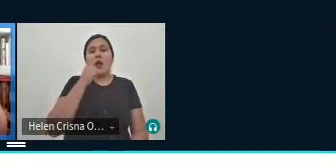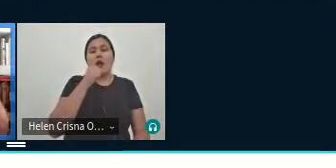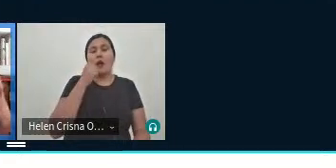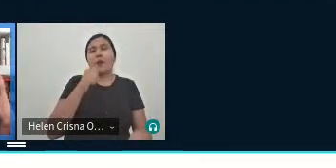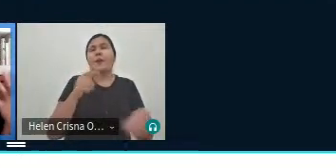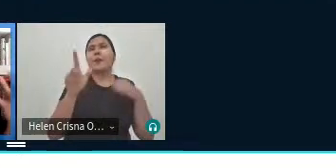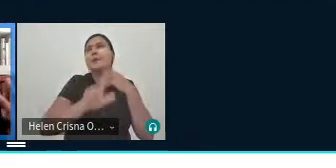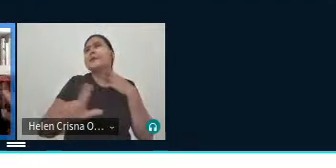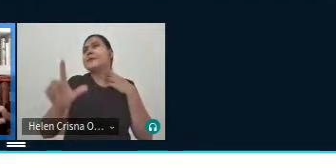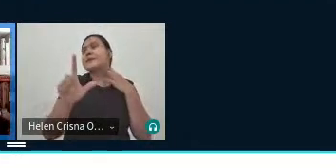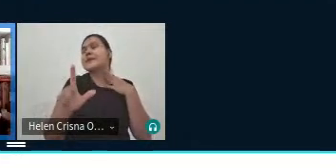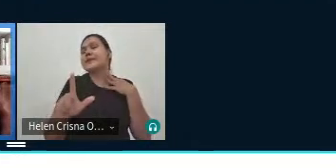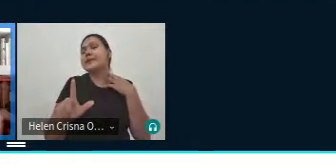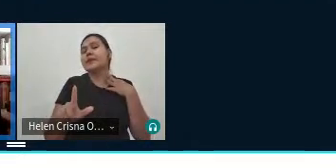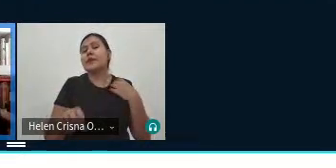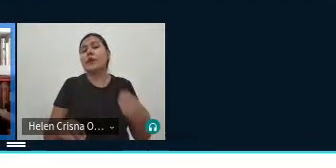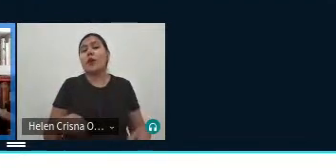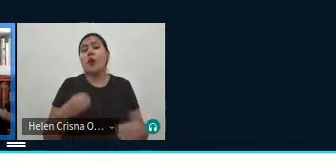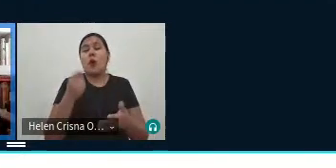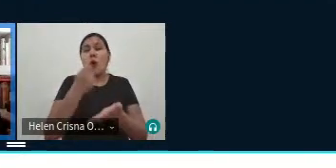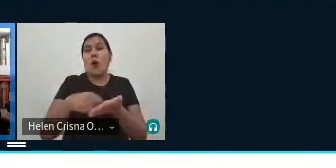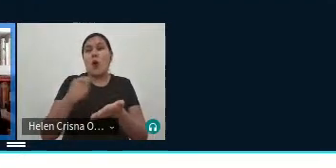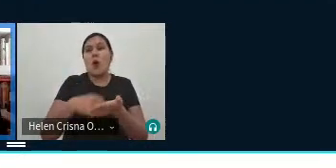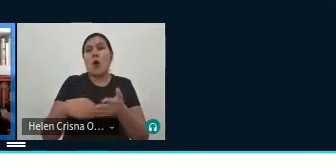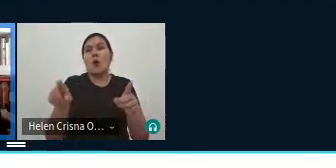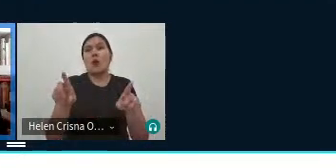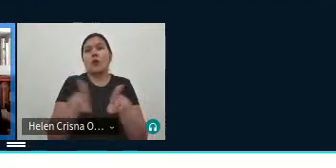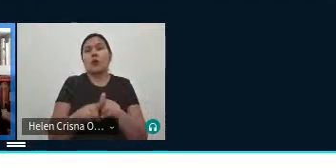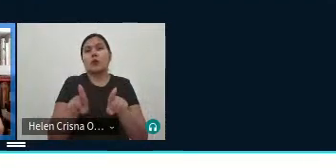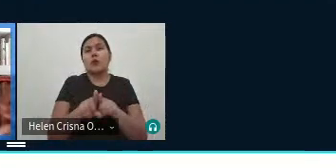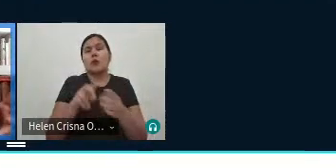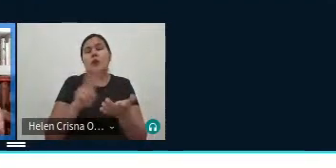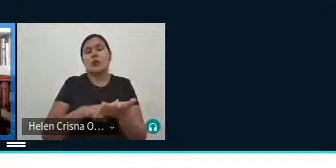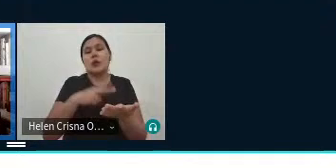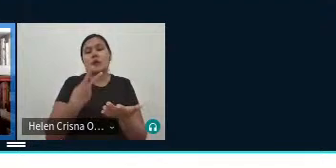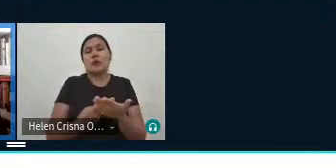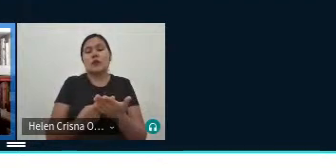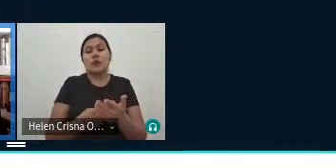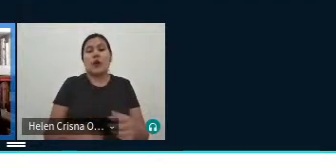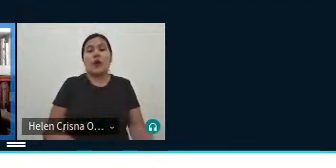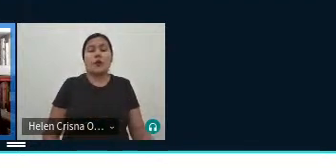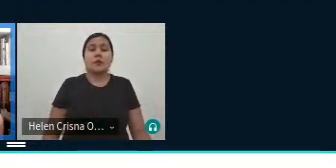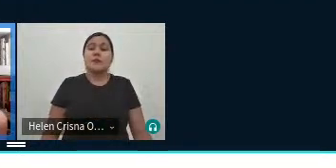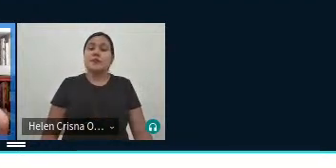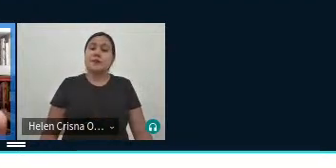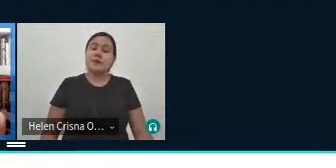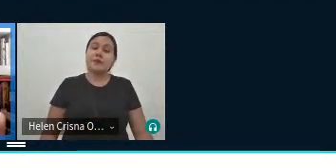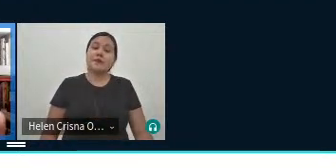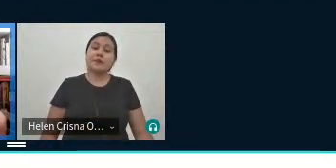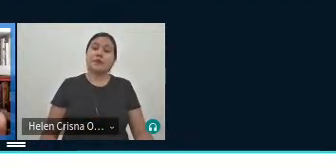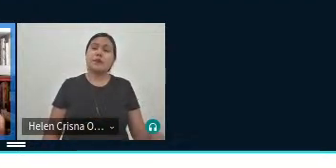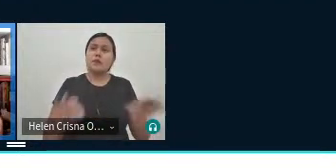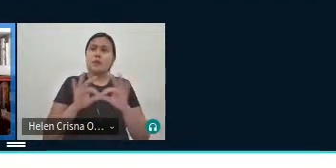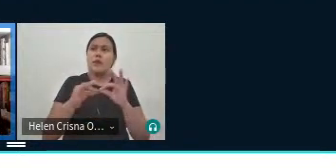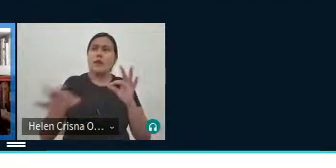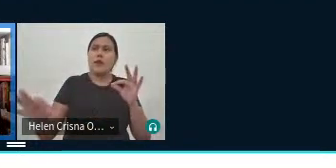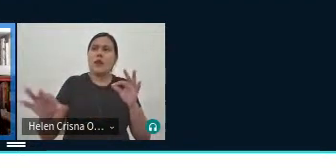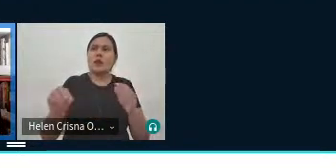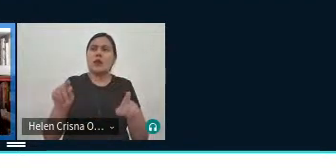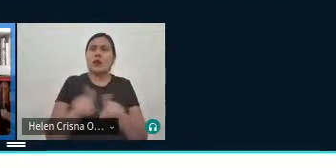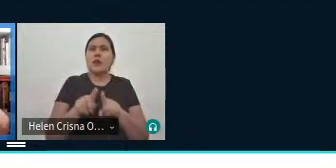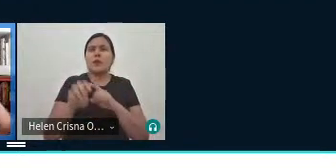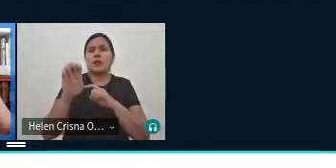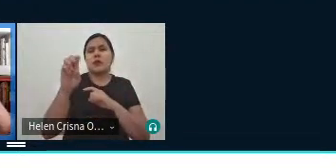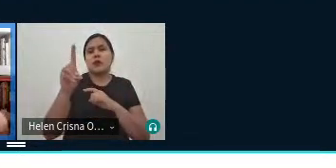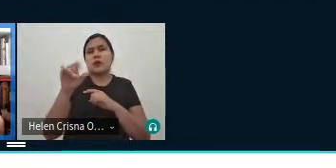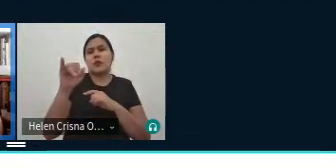tanto como escritoras ou tradutoras e aqui a gente poderia também estender por exemplo para as editoras